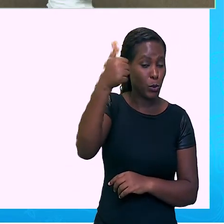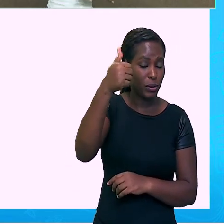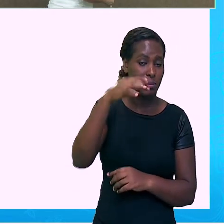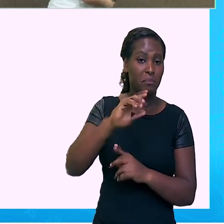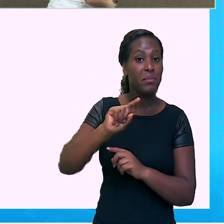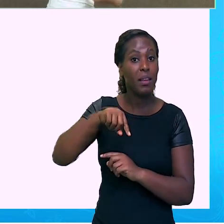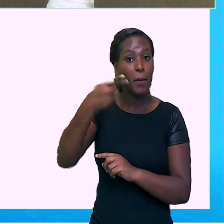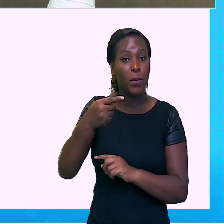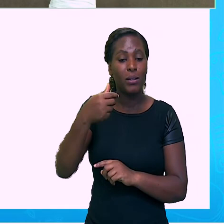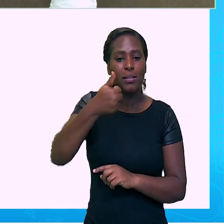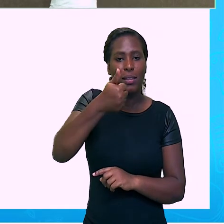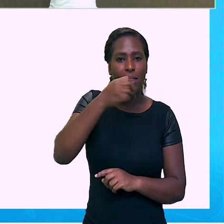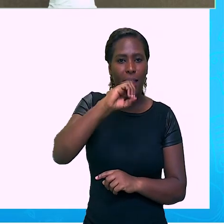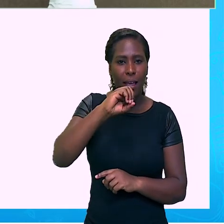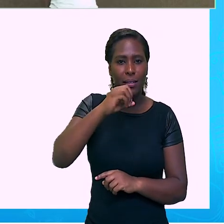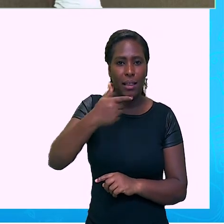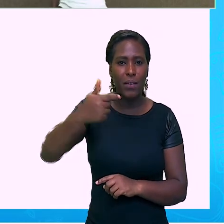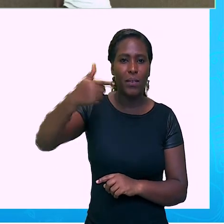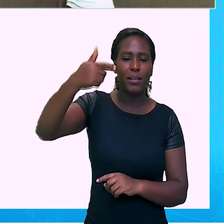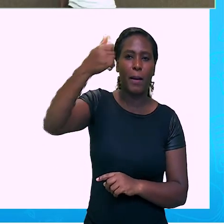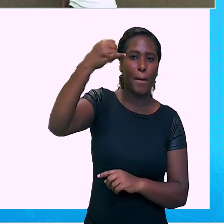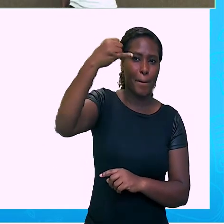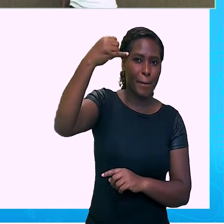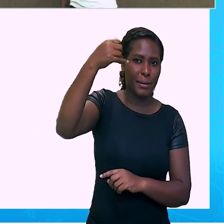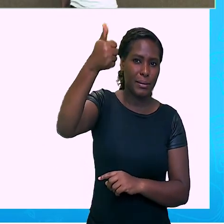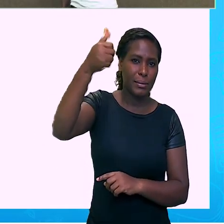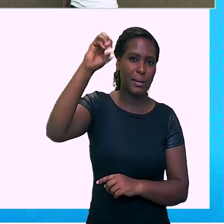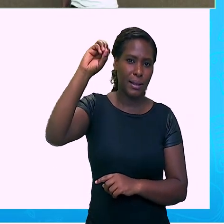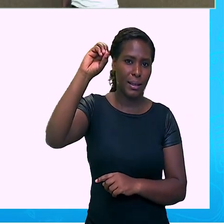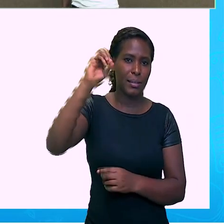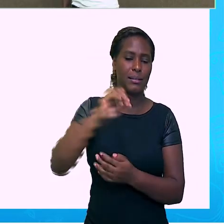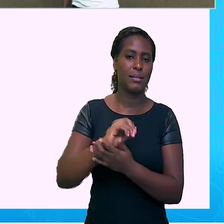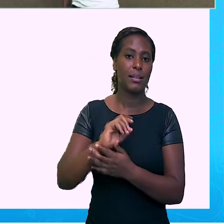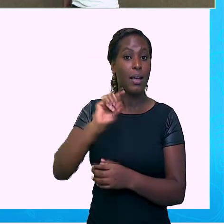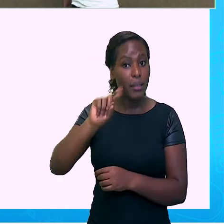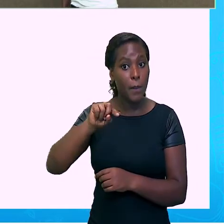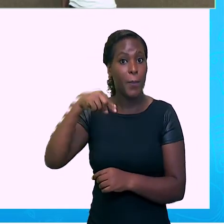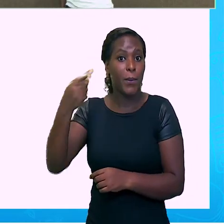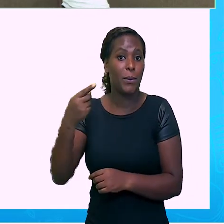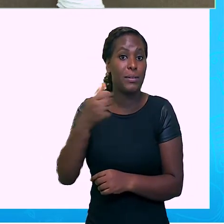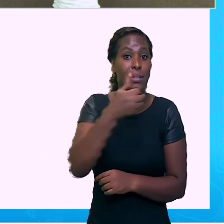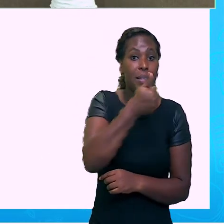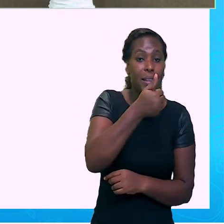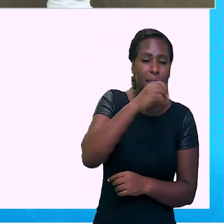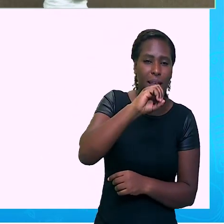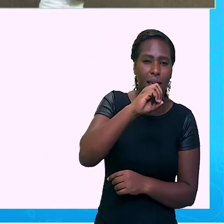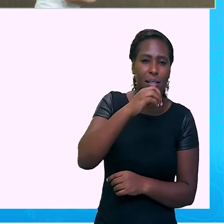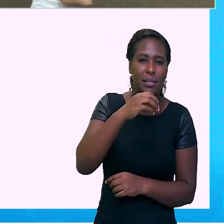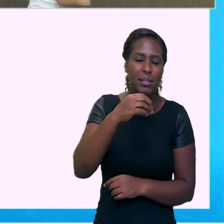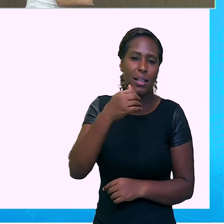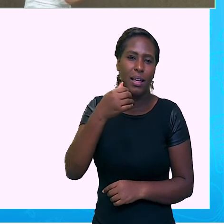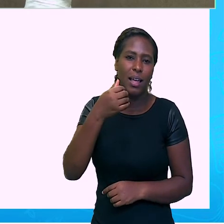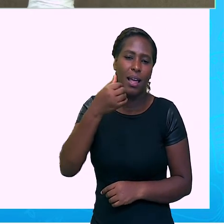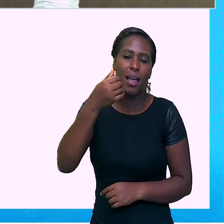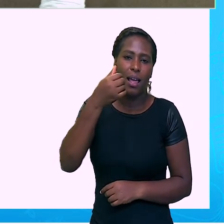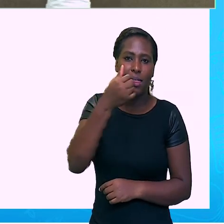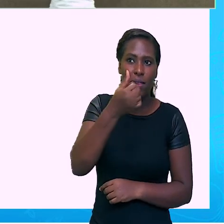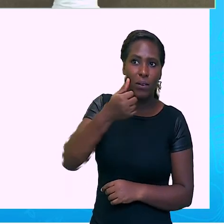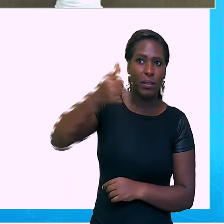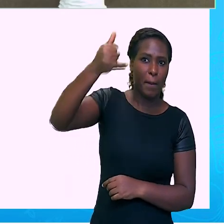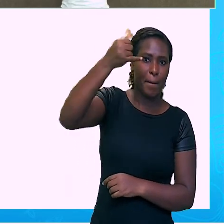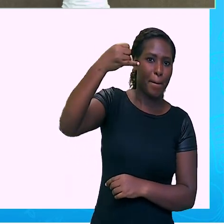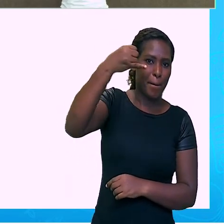O próximo, 10 elevado a menos 5. É só lembrar da reta numérica. O